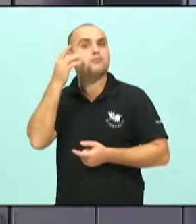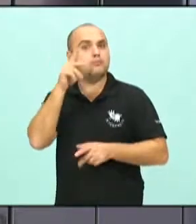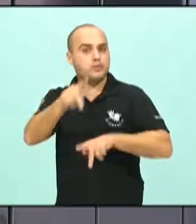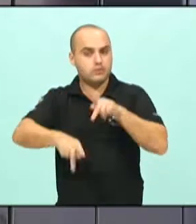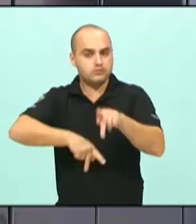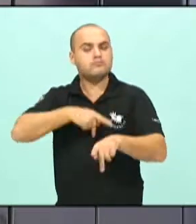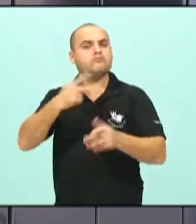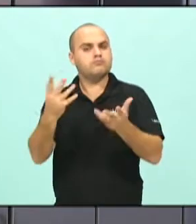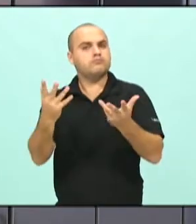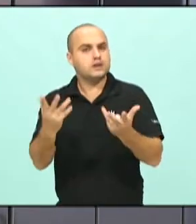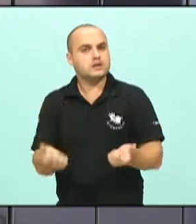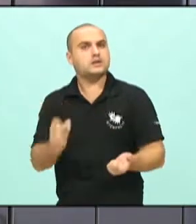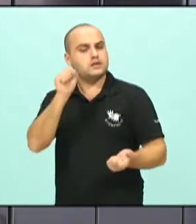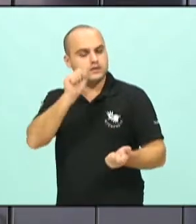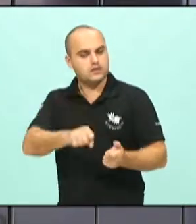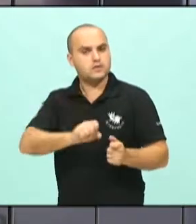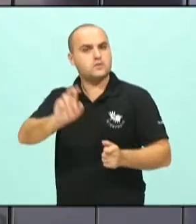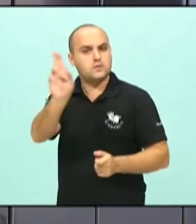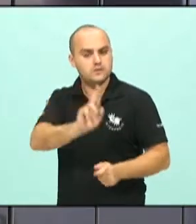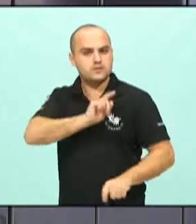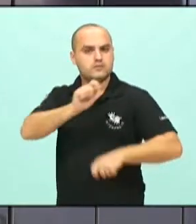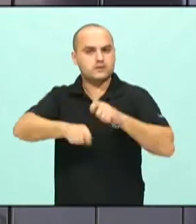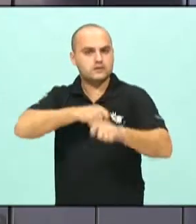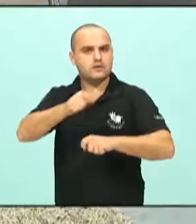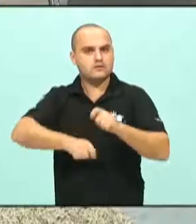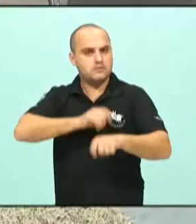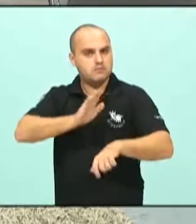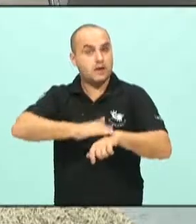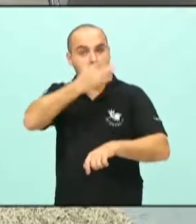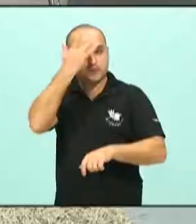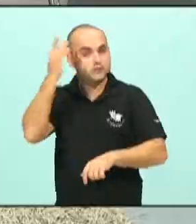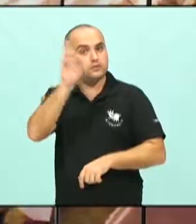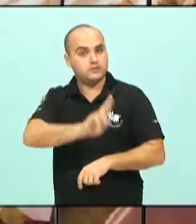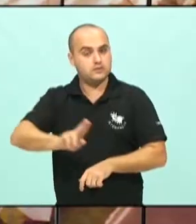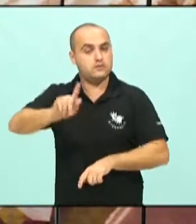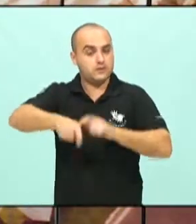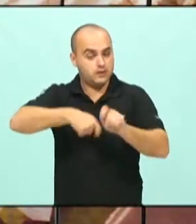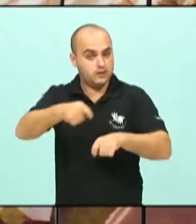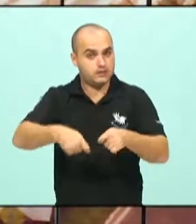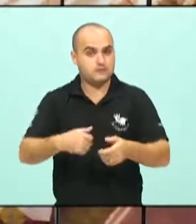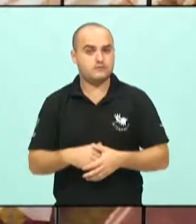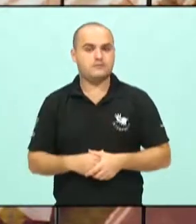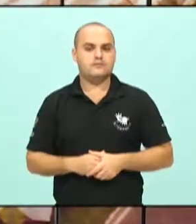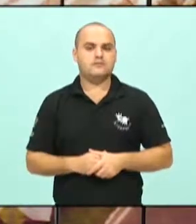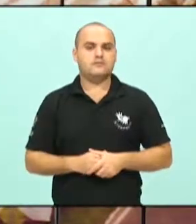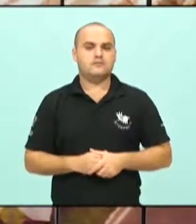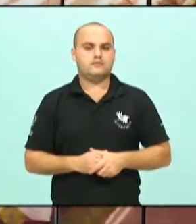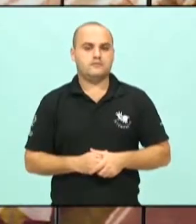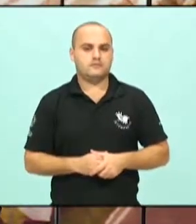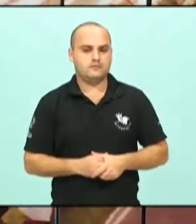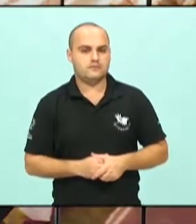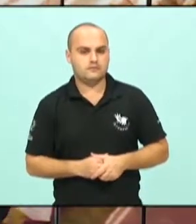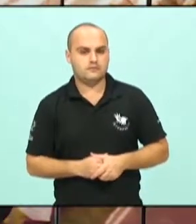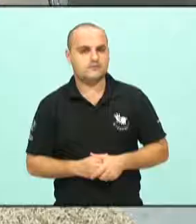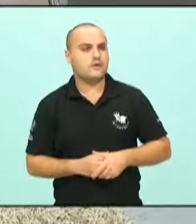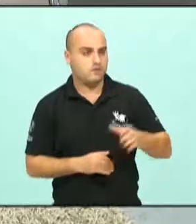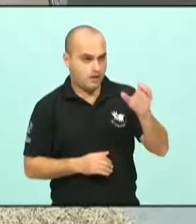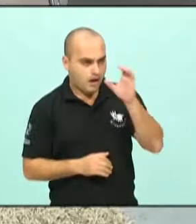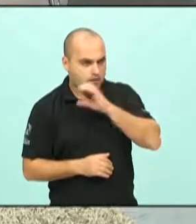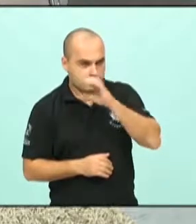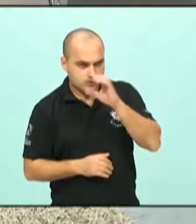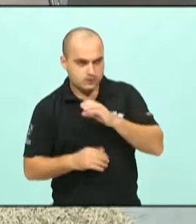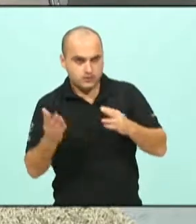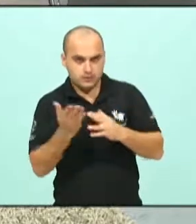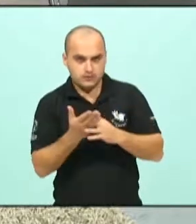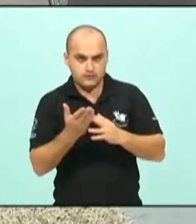bicicletas em nossa cidade e que tem crescido cada vez mais. Vamos a um intervalo, é isso? O senhor me permita